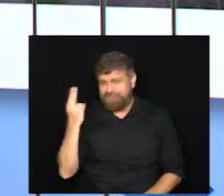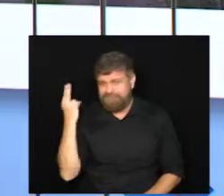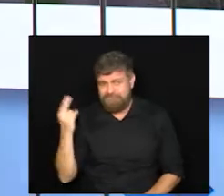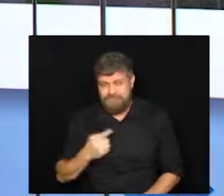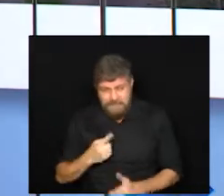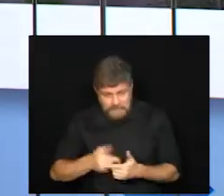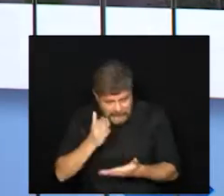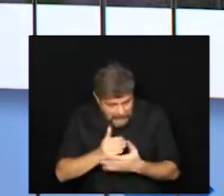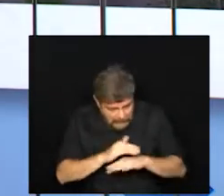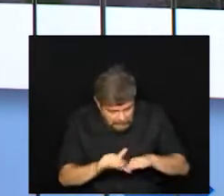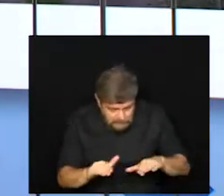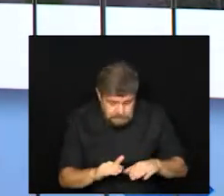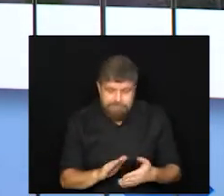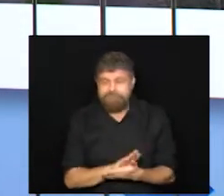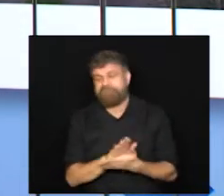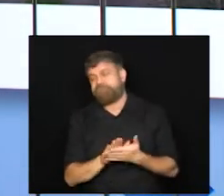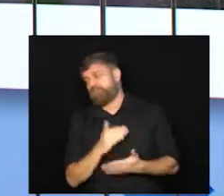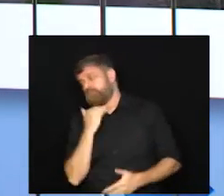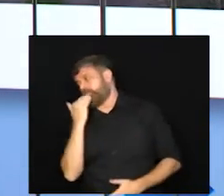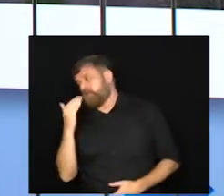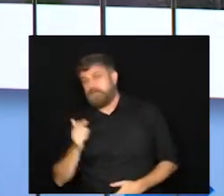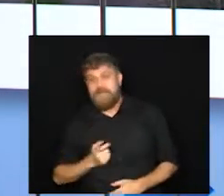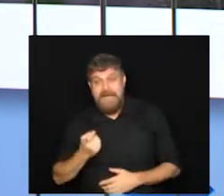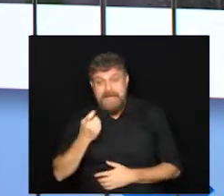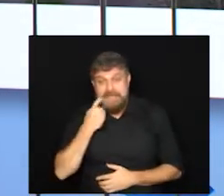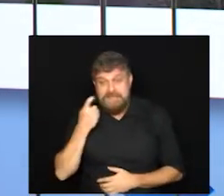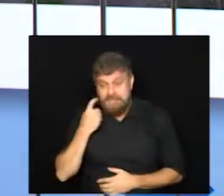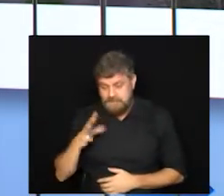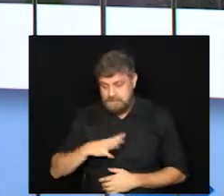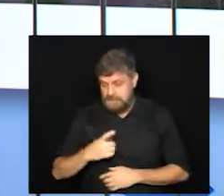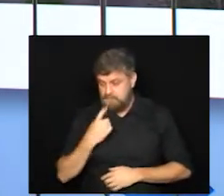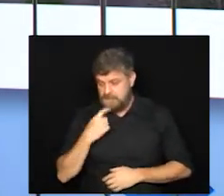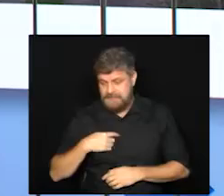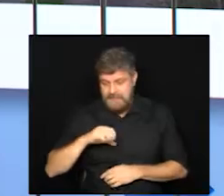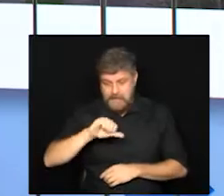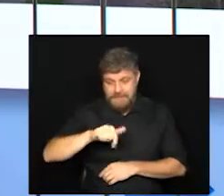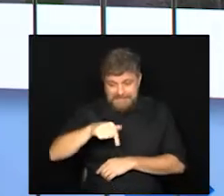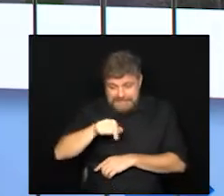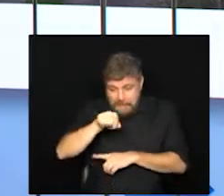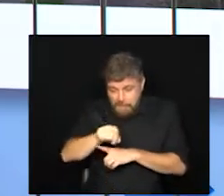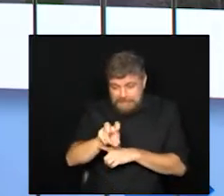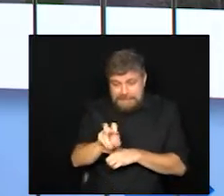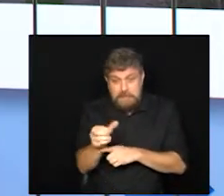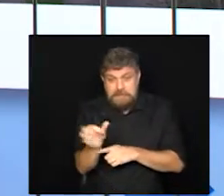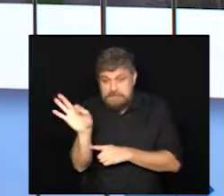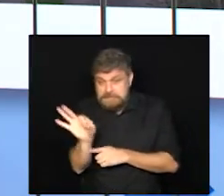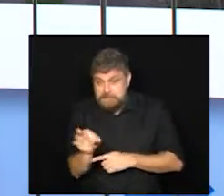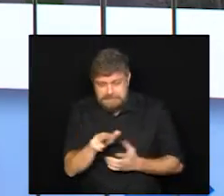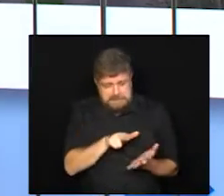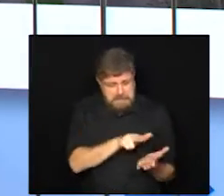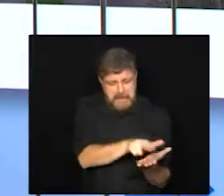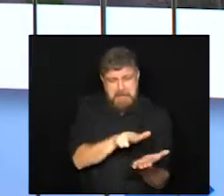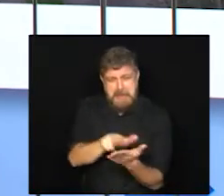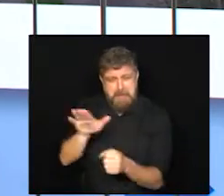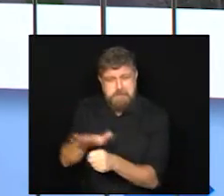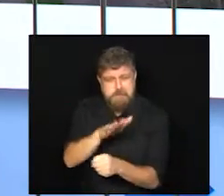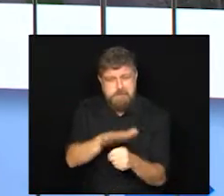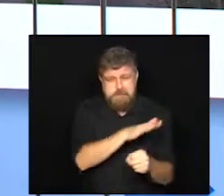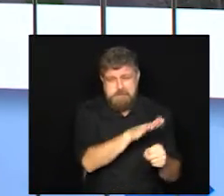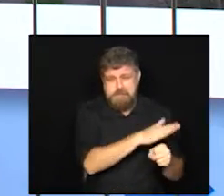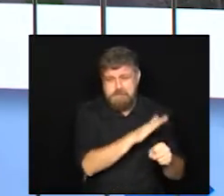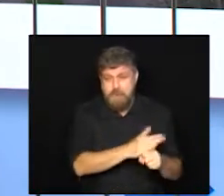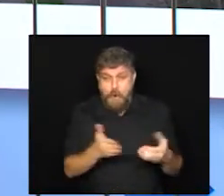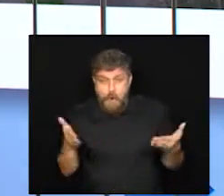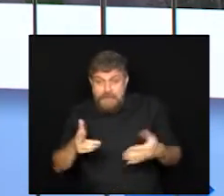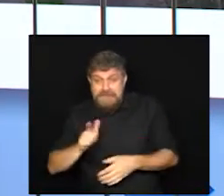Até a última sexta-feira, Campinas tinha 97,56% de ocupação. Olha, hoje